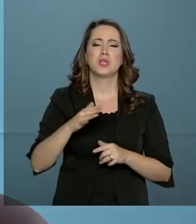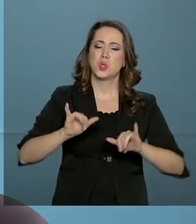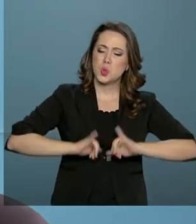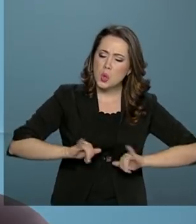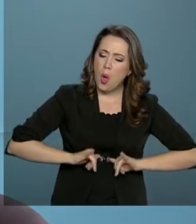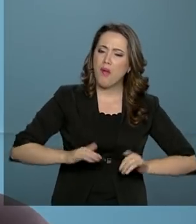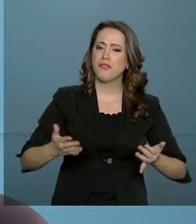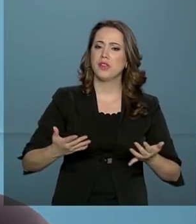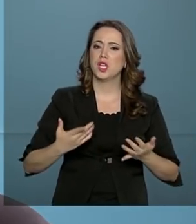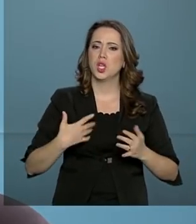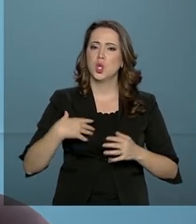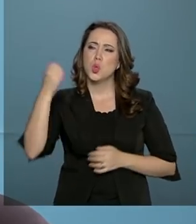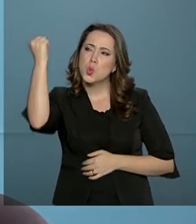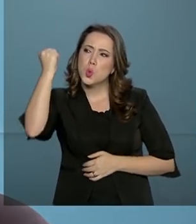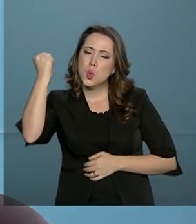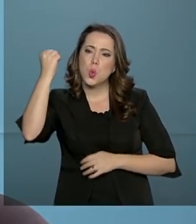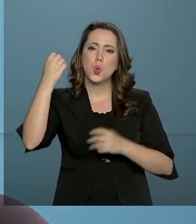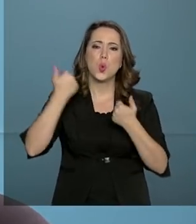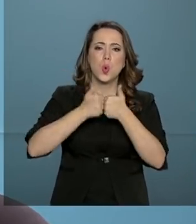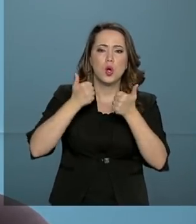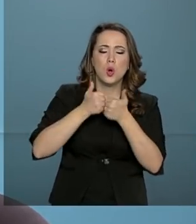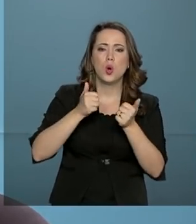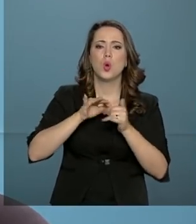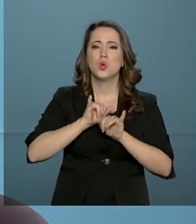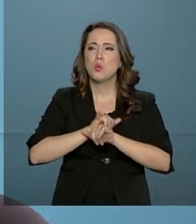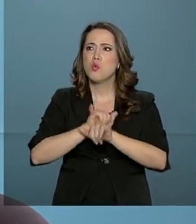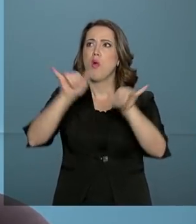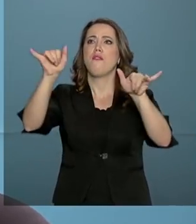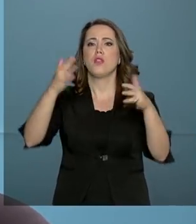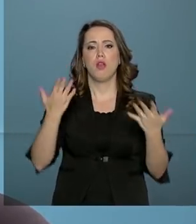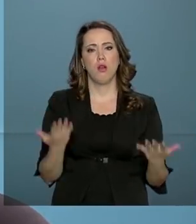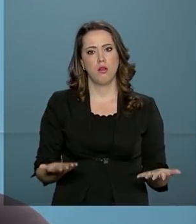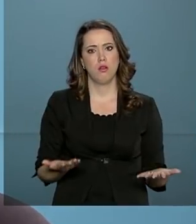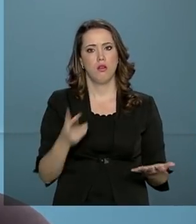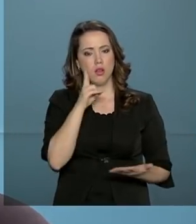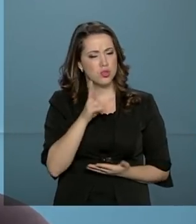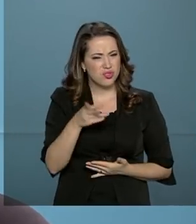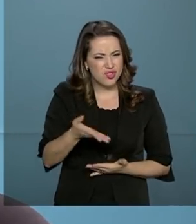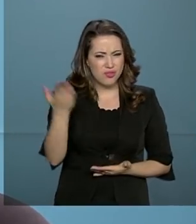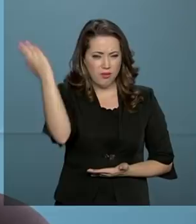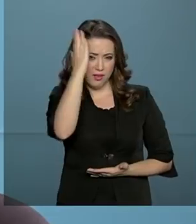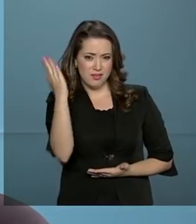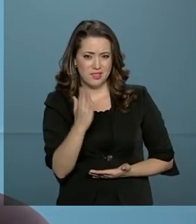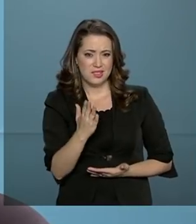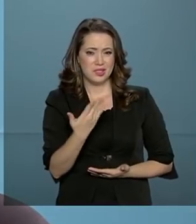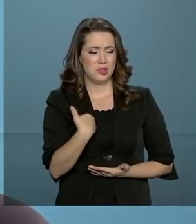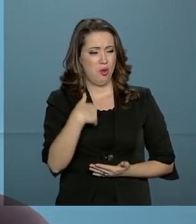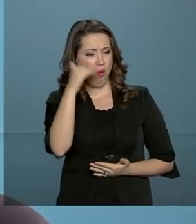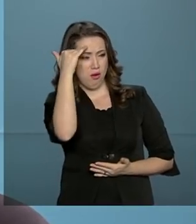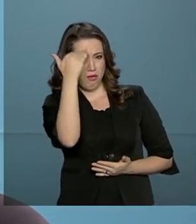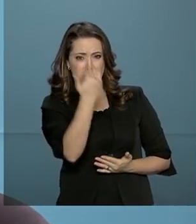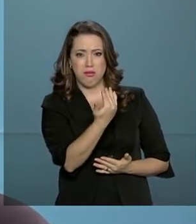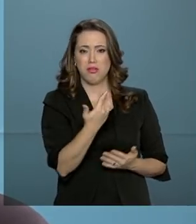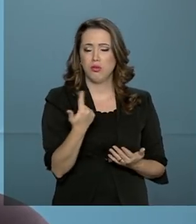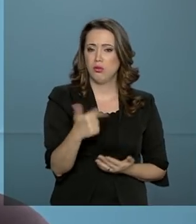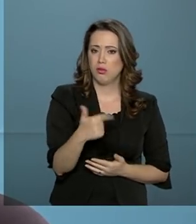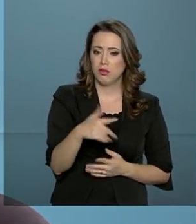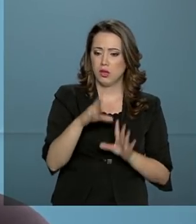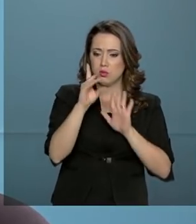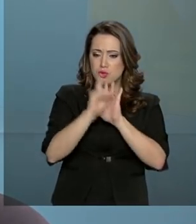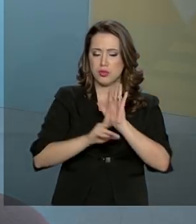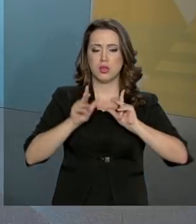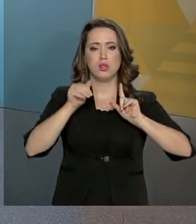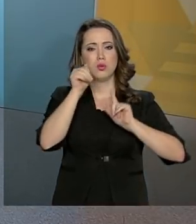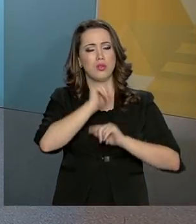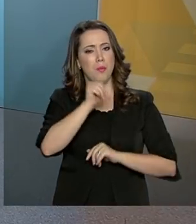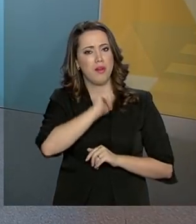ônibus, no metrô, no avião. O que a gente está vendo no Brasil é um desrespeito à dignidade da mulher.